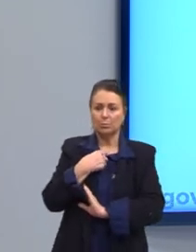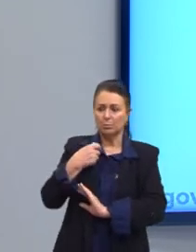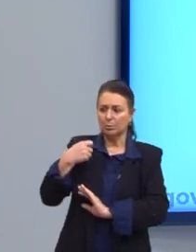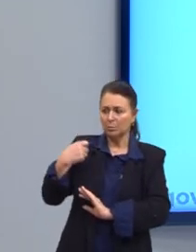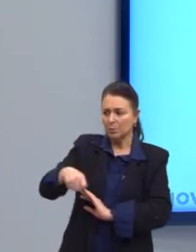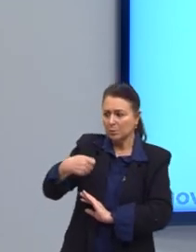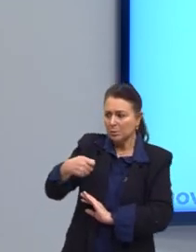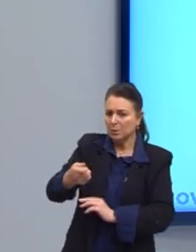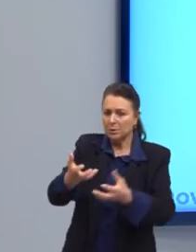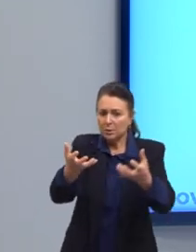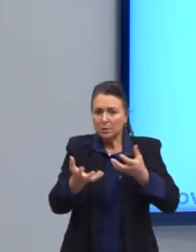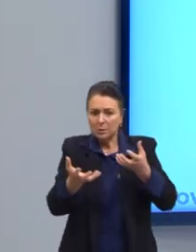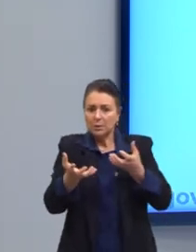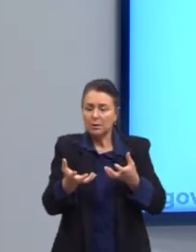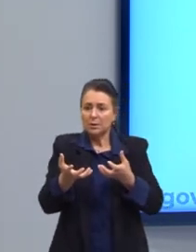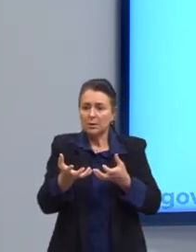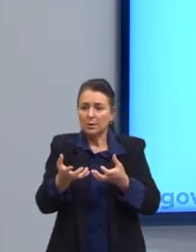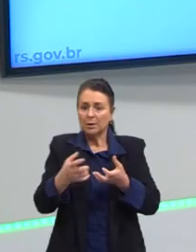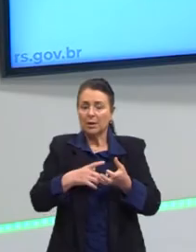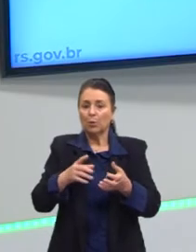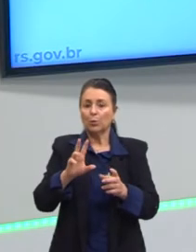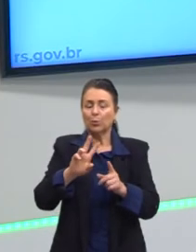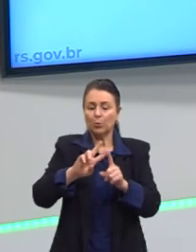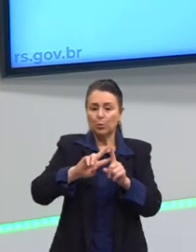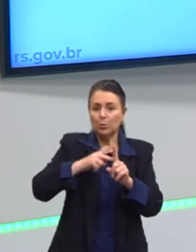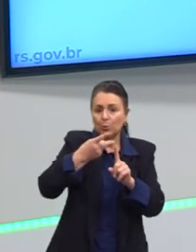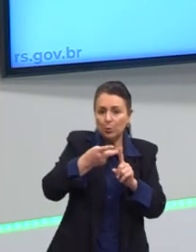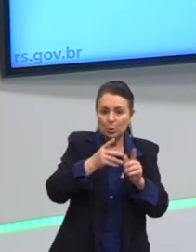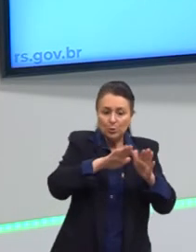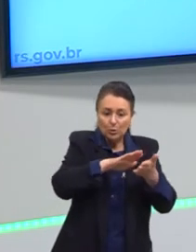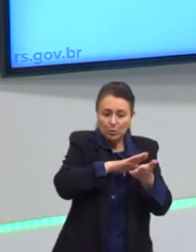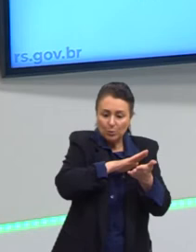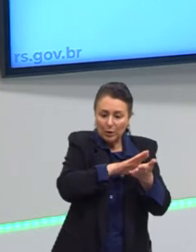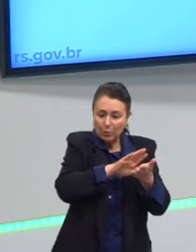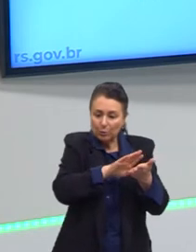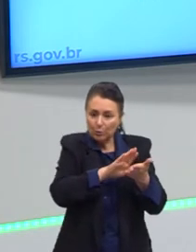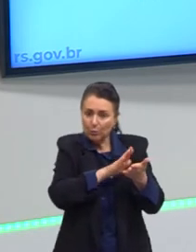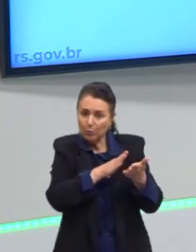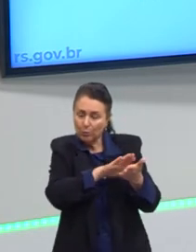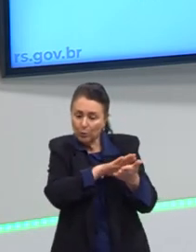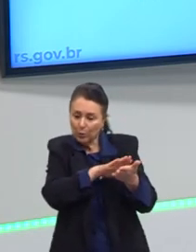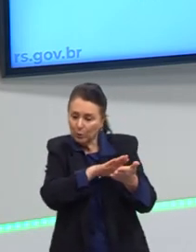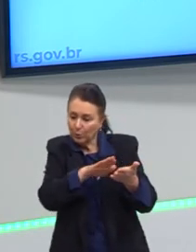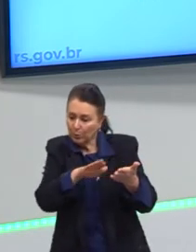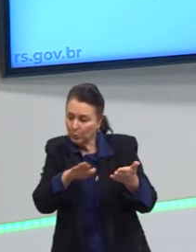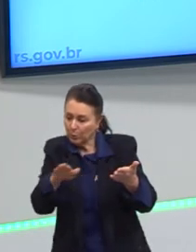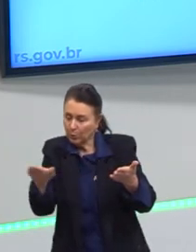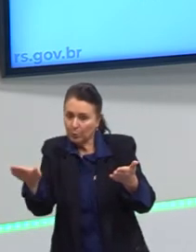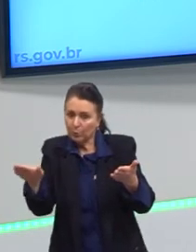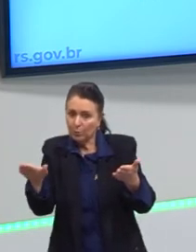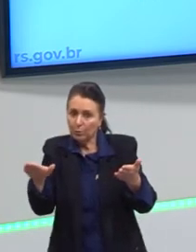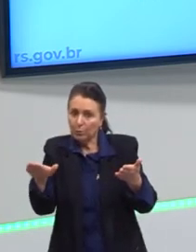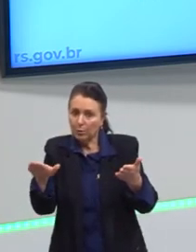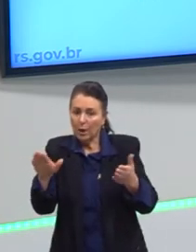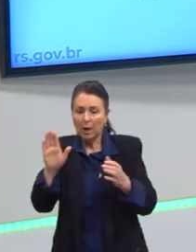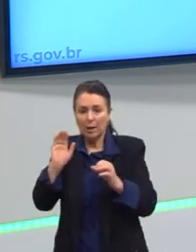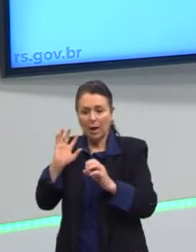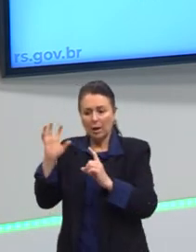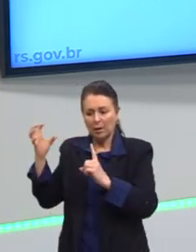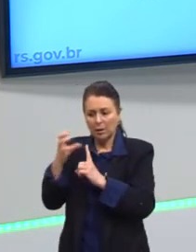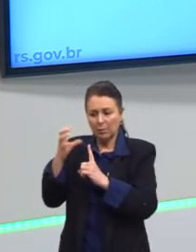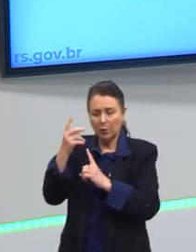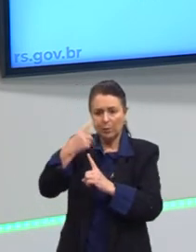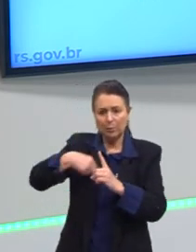desejos. Então, aquilo que o toyotismo impõe na sua fábrica também é algo que se expande para toda a sociedade. Certo?